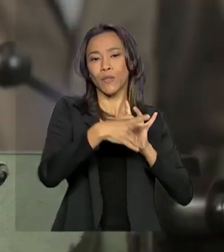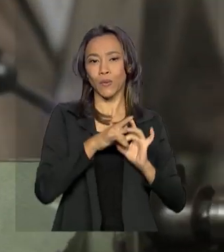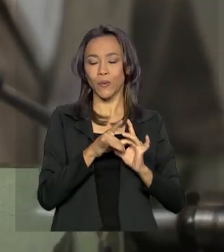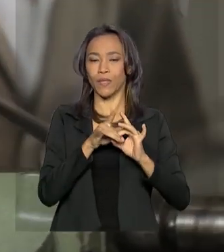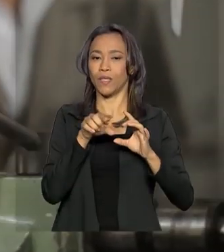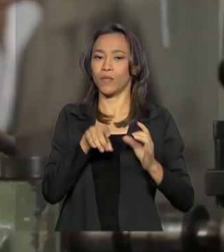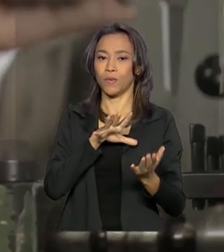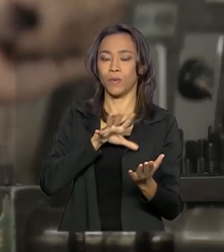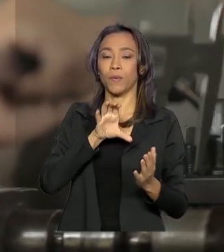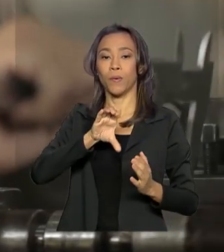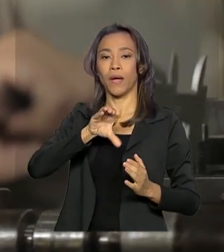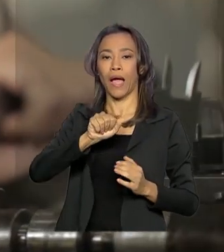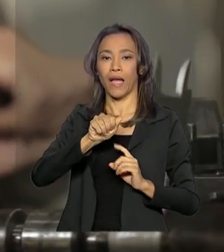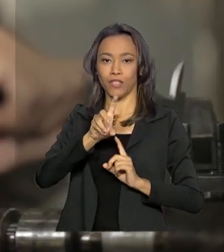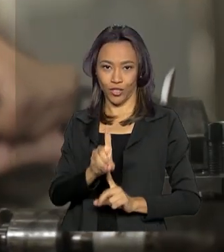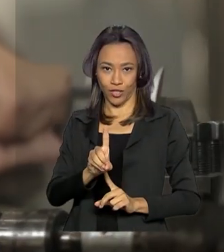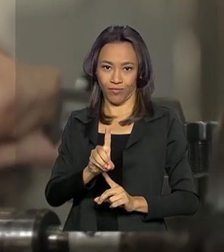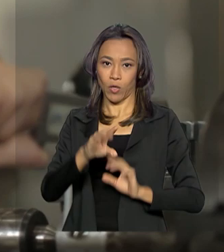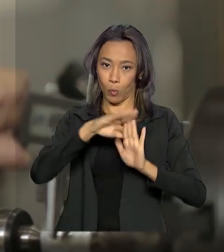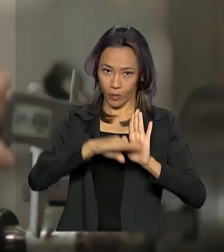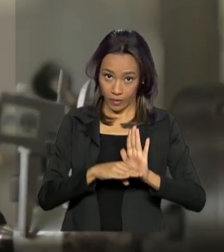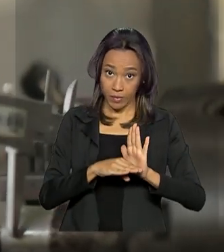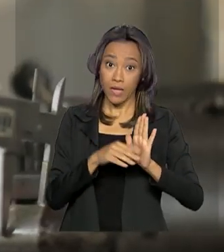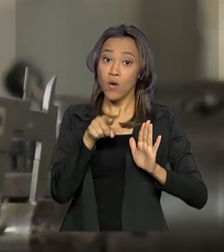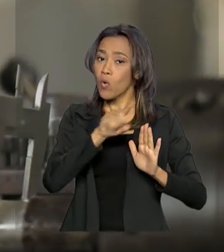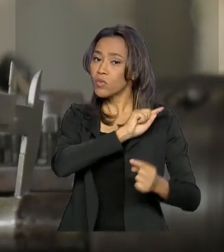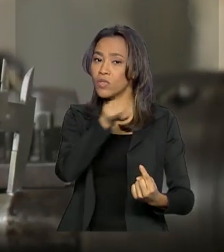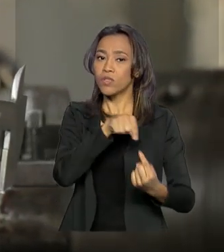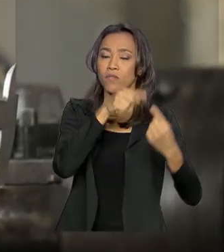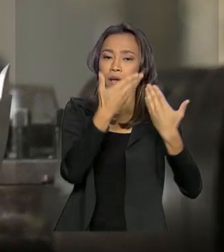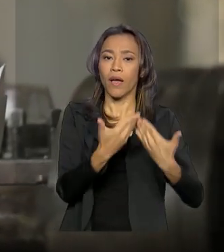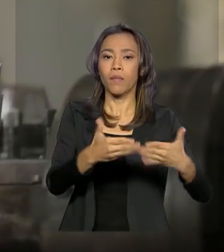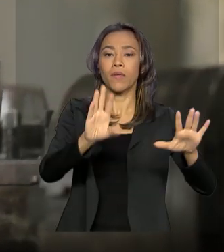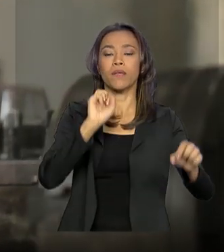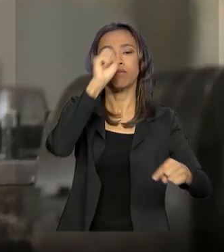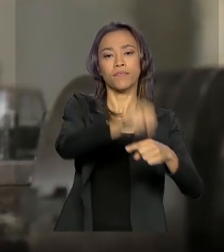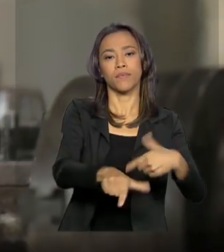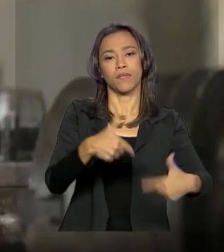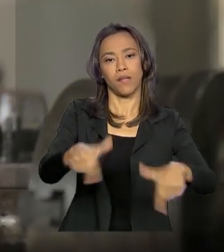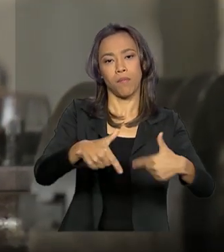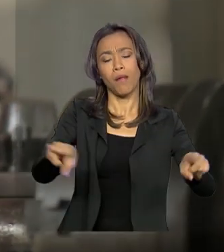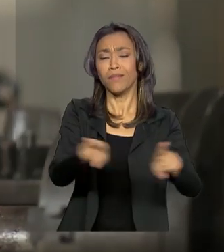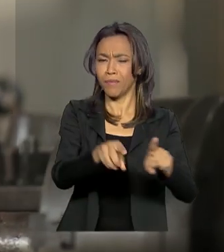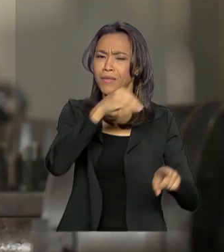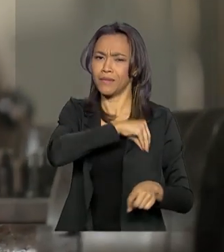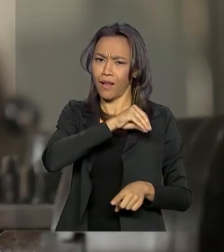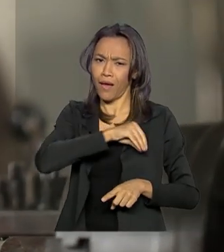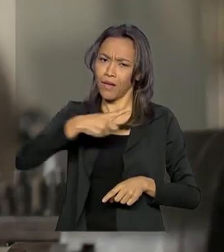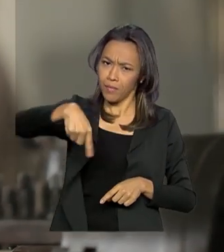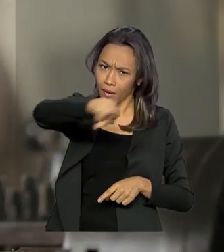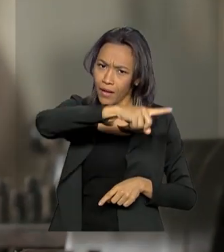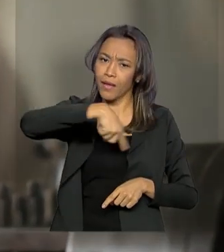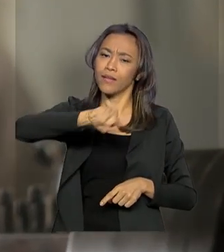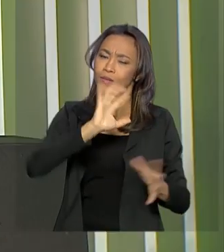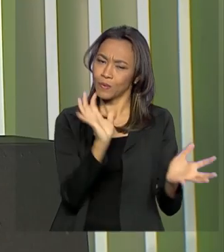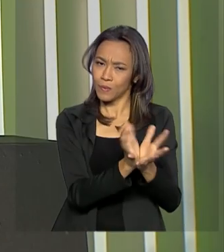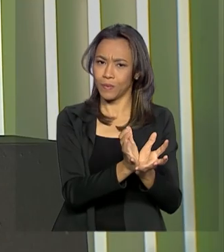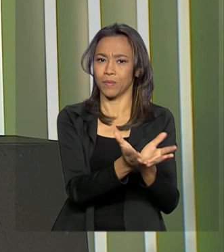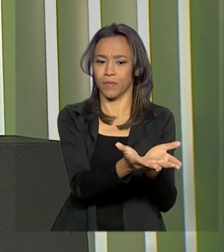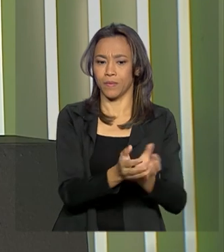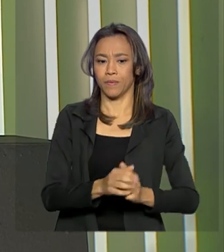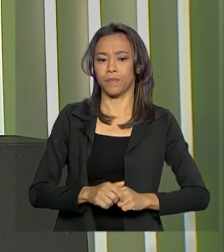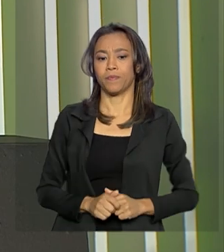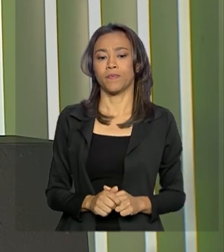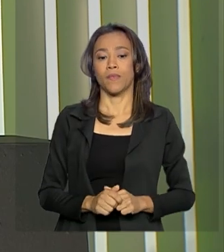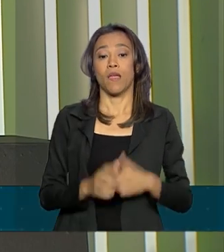único. A ideia é abrir caminho para a geração de emprego e renda para essa parcela da população. Vamos